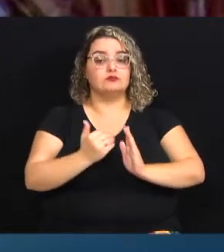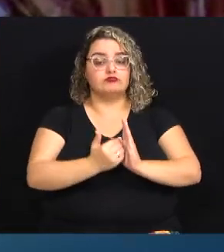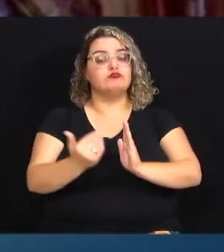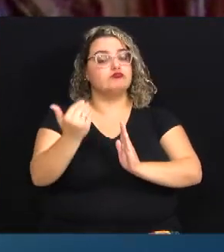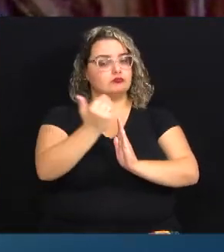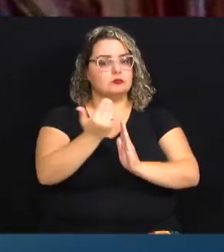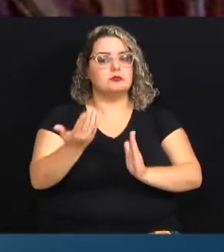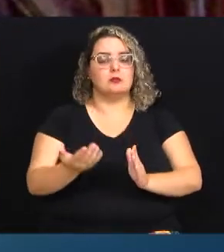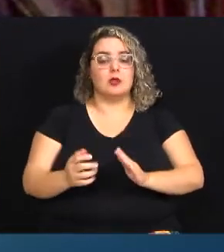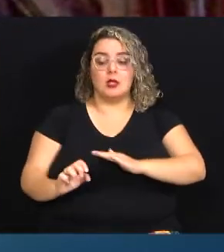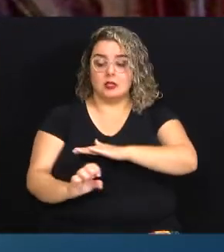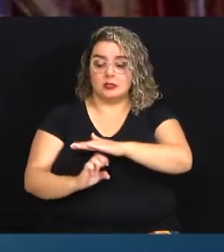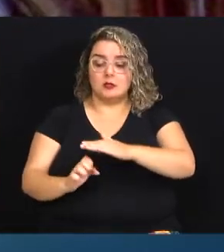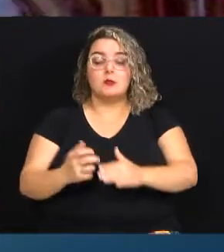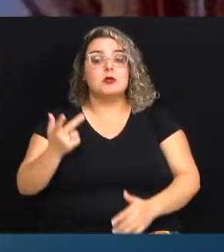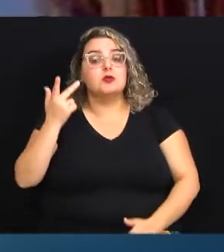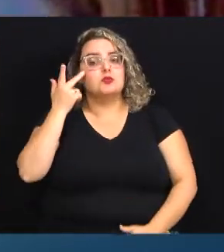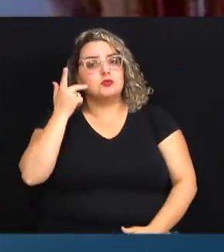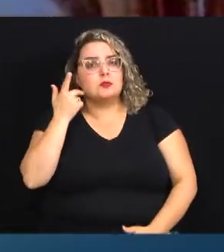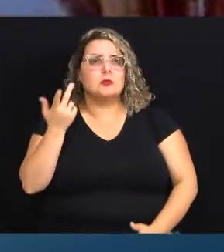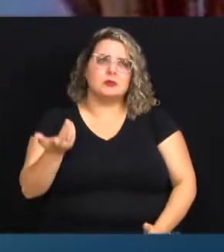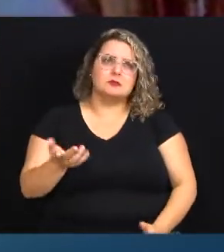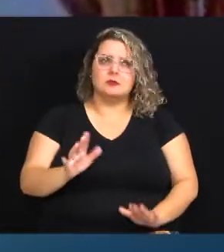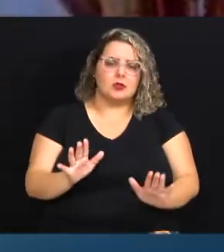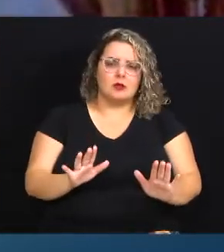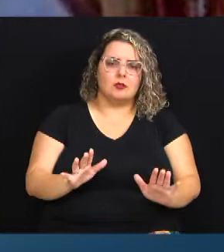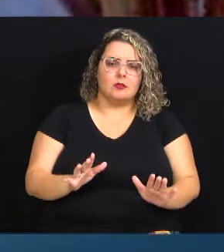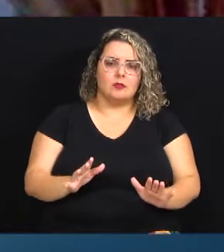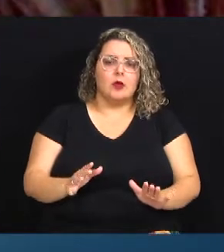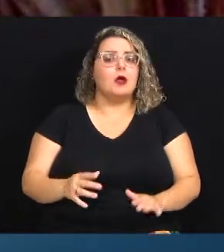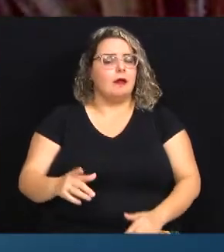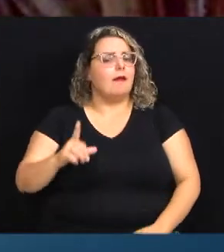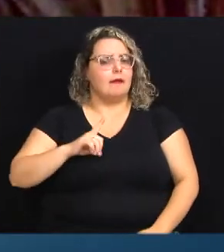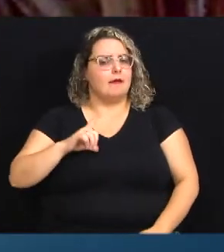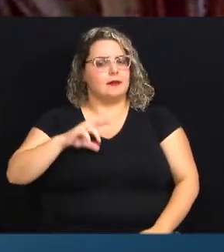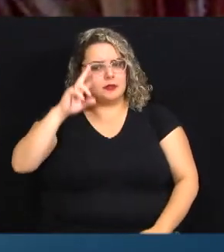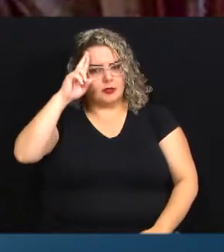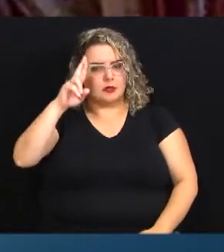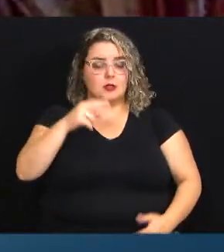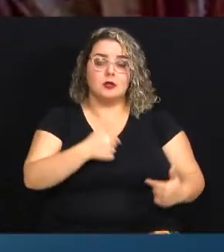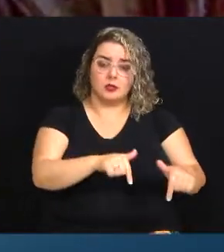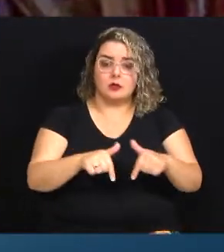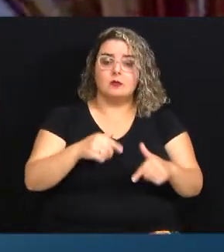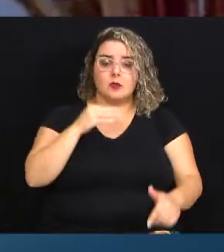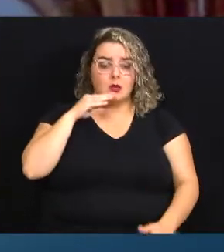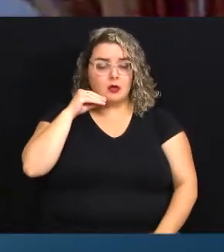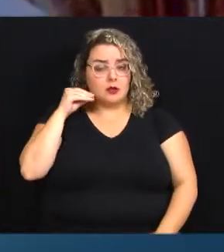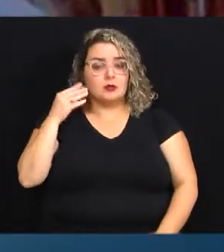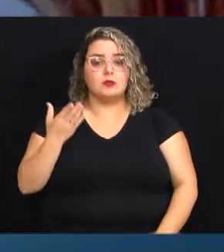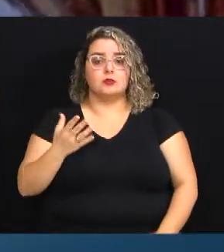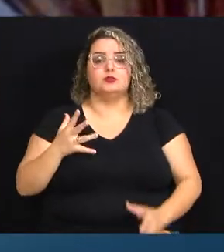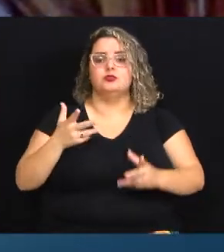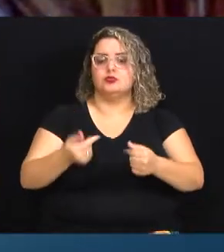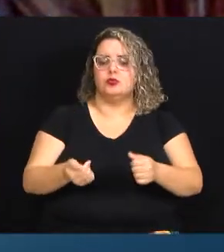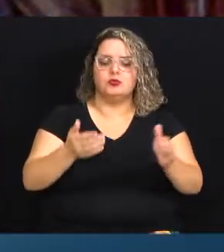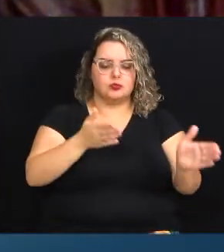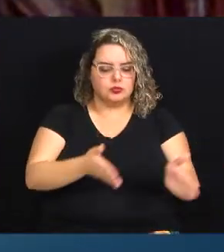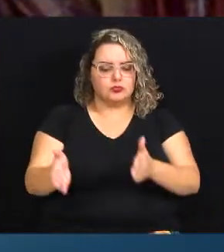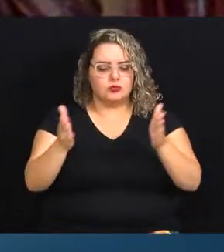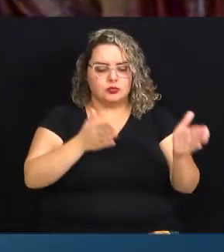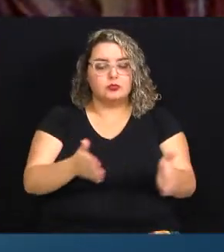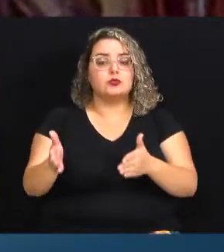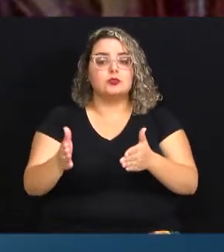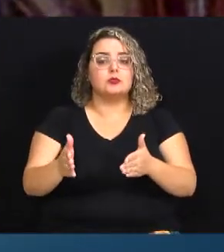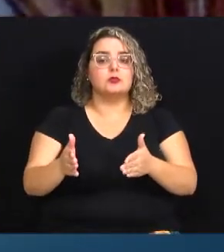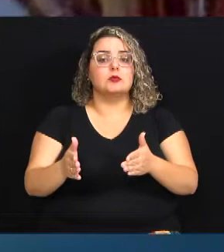As empresas, normalmente não, as empresas têm patrão e empregados. Têm os donos do meio de produção e as